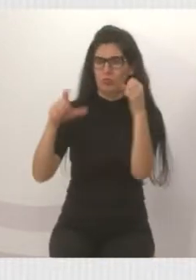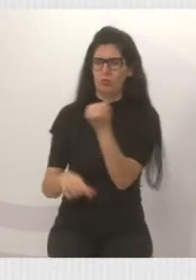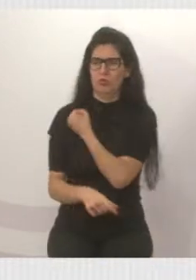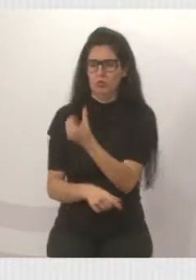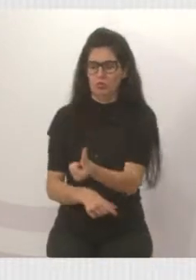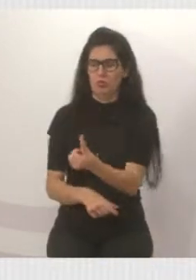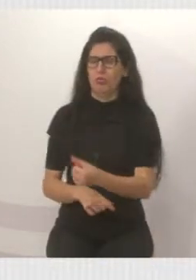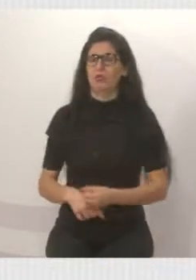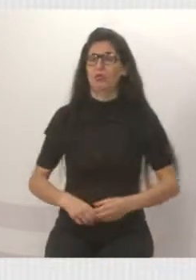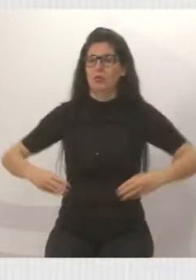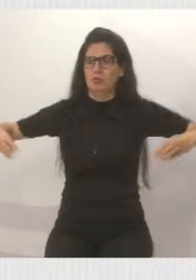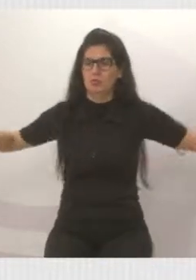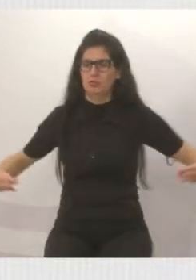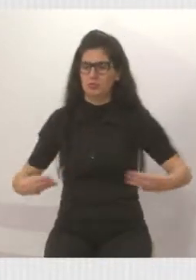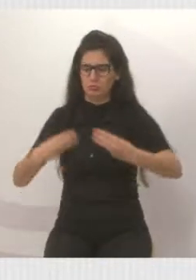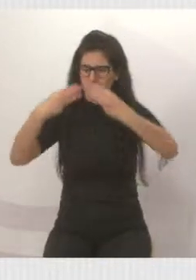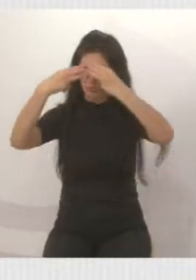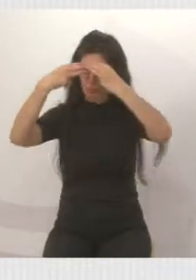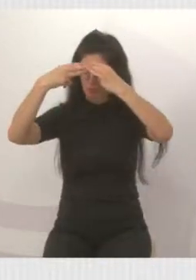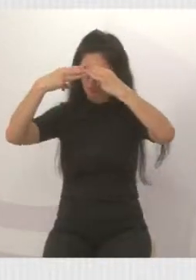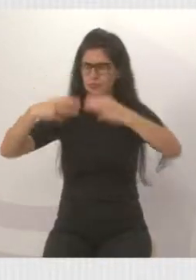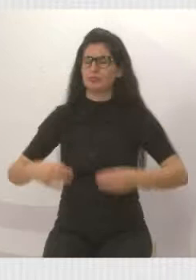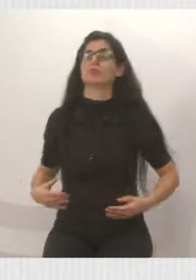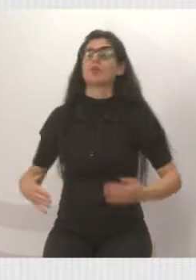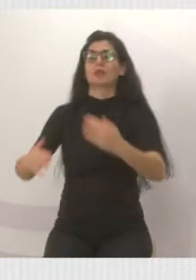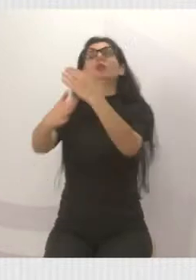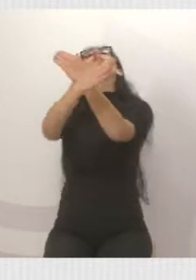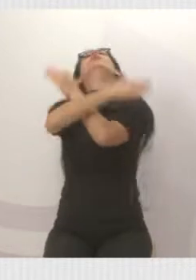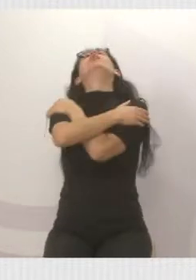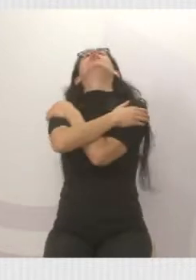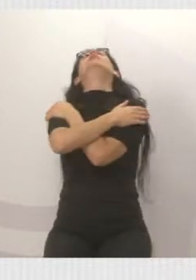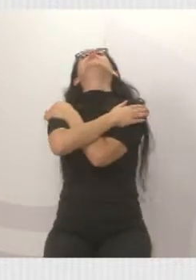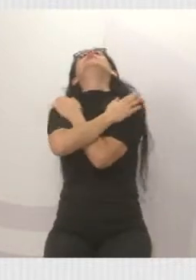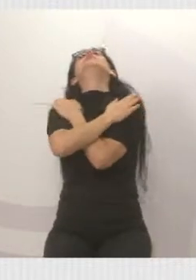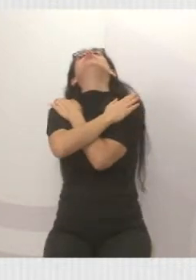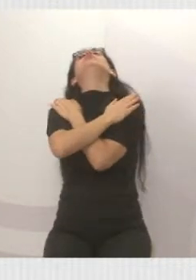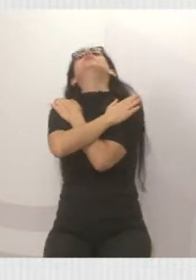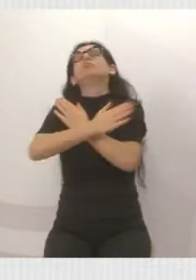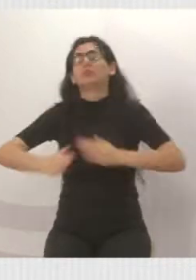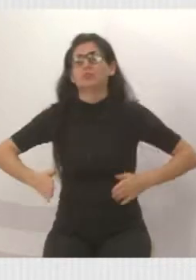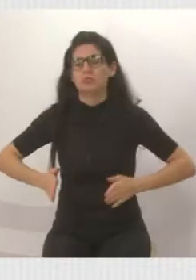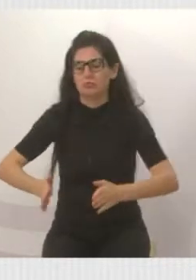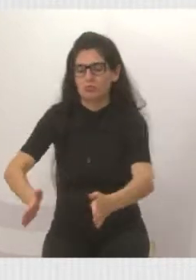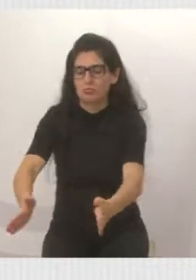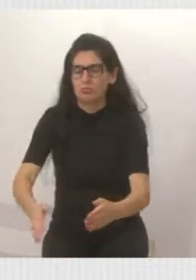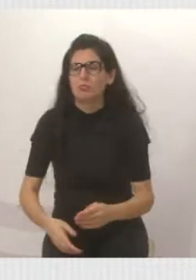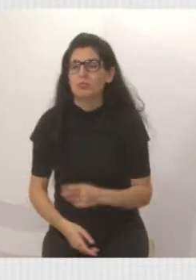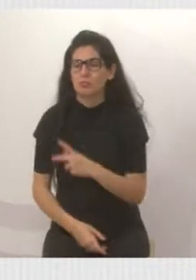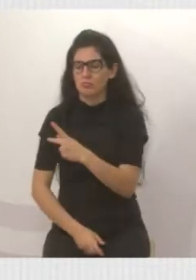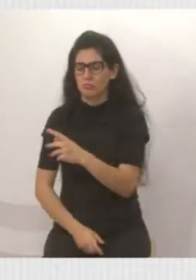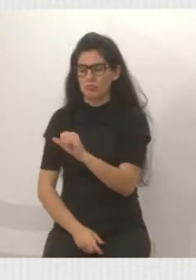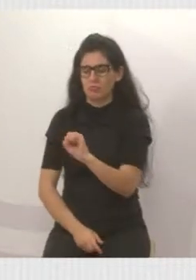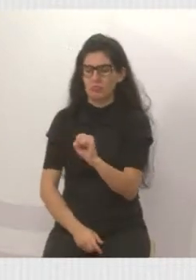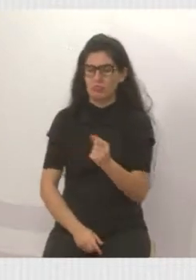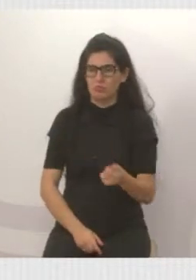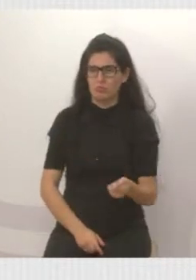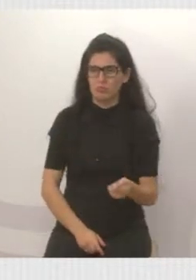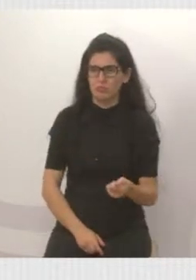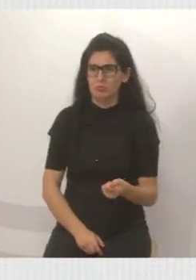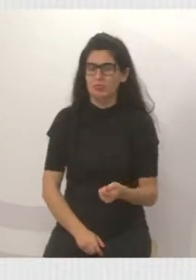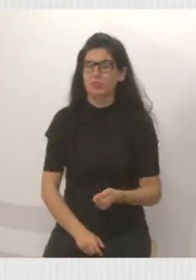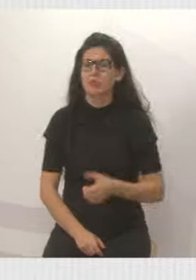Missa no cemitério do Parque Santo Antônio, 2 de 11 de 2019, sábado.